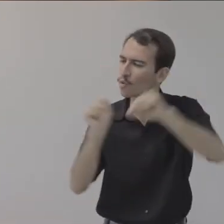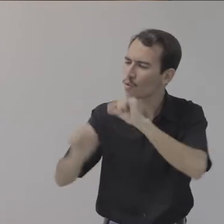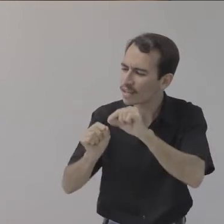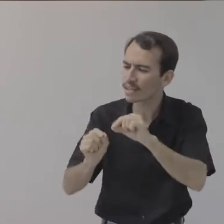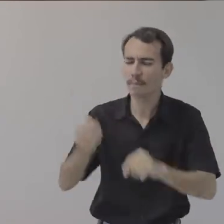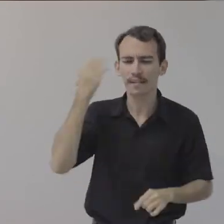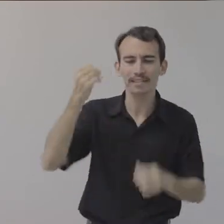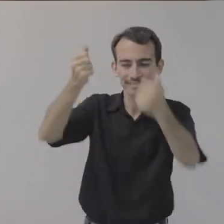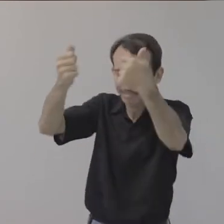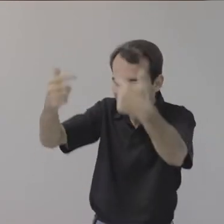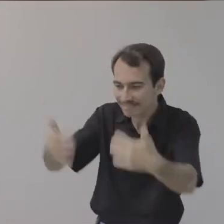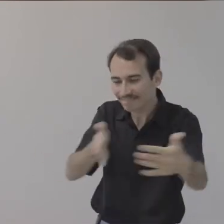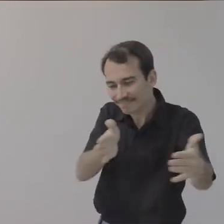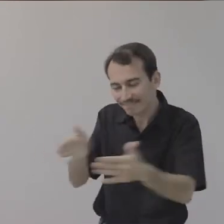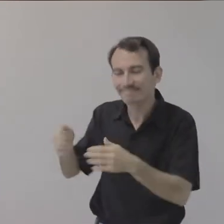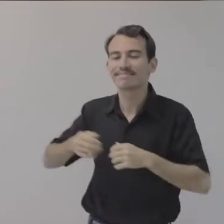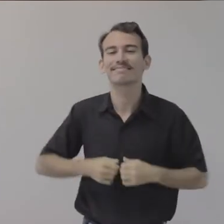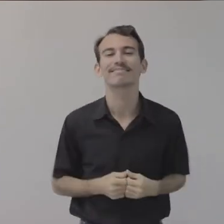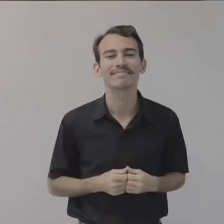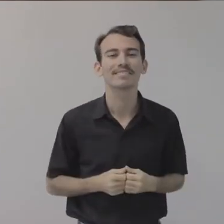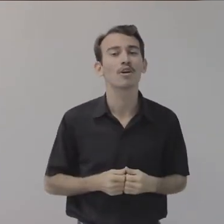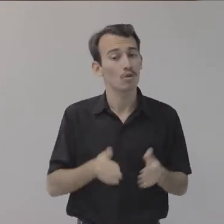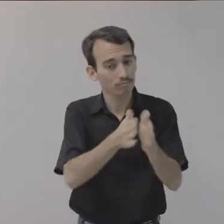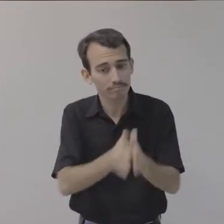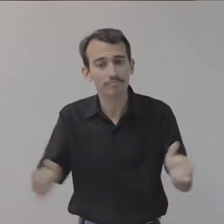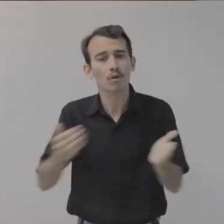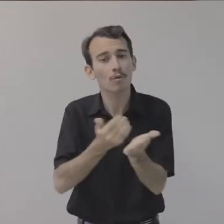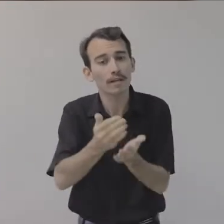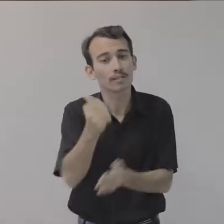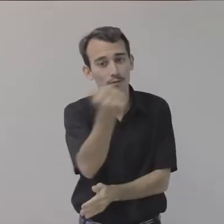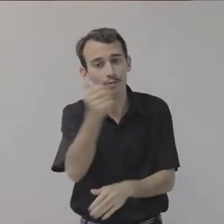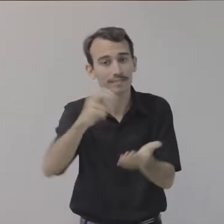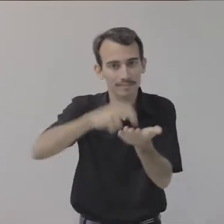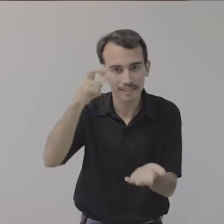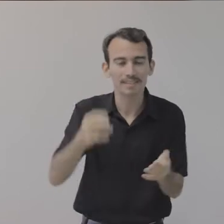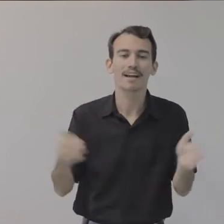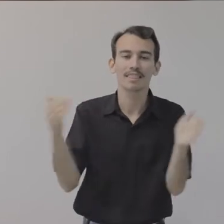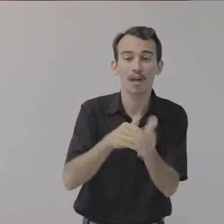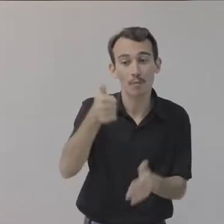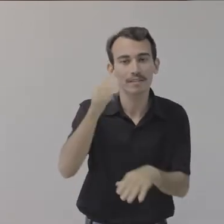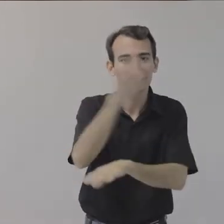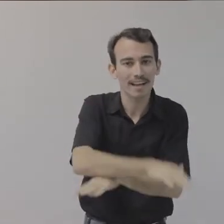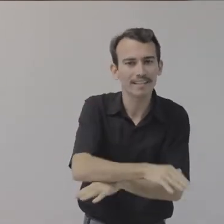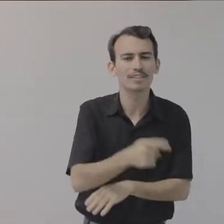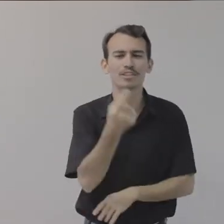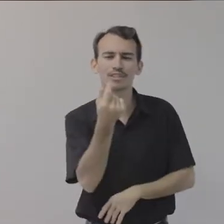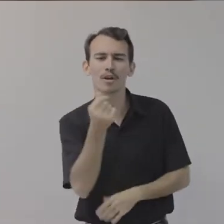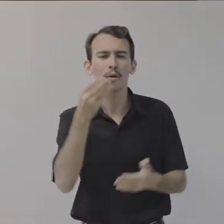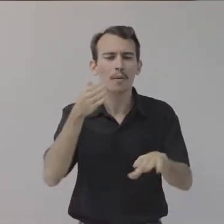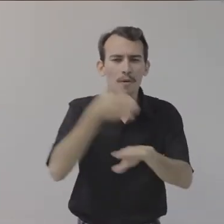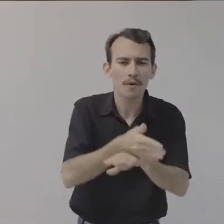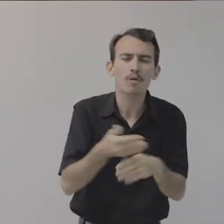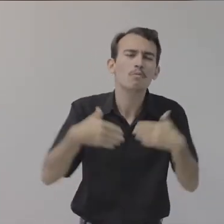clássicas. O espetáculo começa às 11 horas da manhã e tem duração de uma hora. Os ingressos custam apenas R$ 2,00 inteira